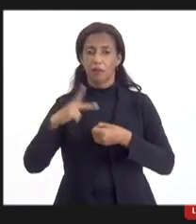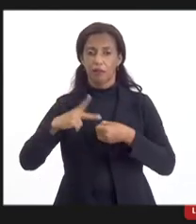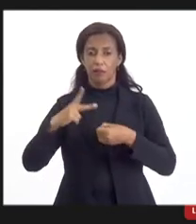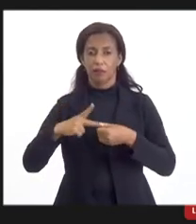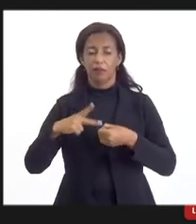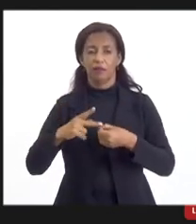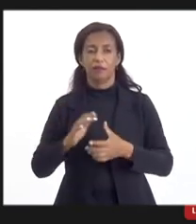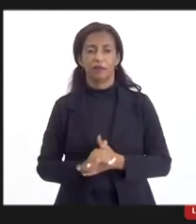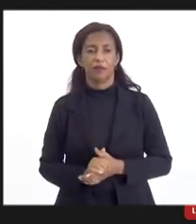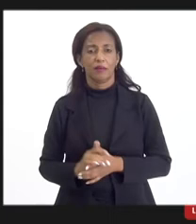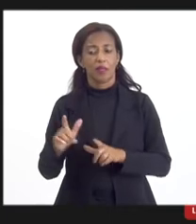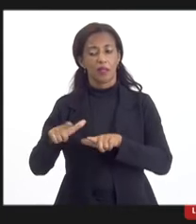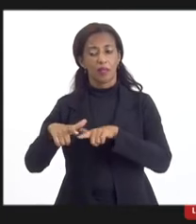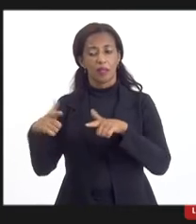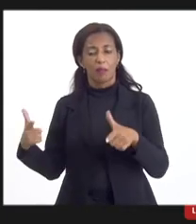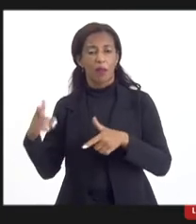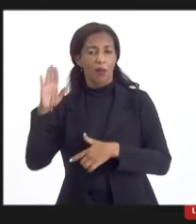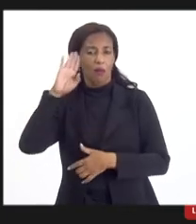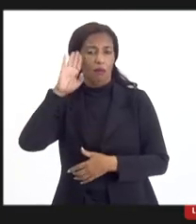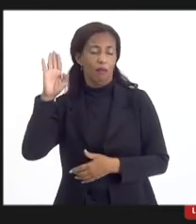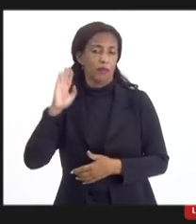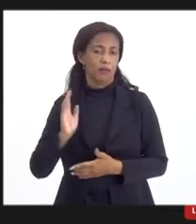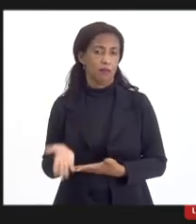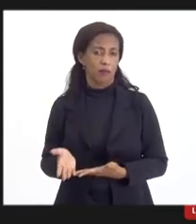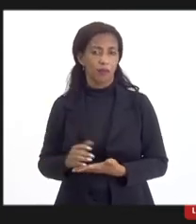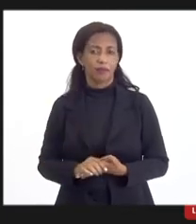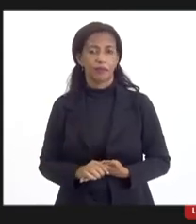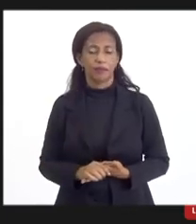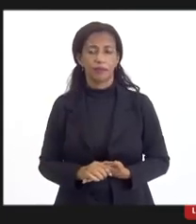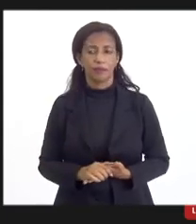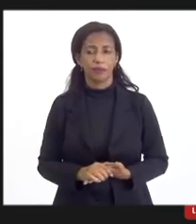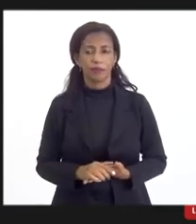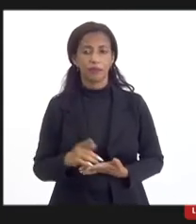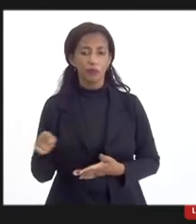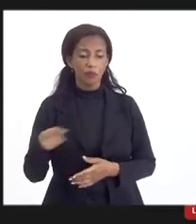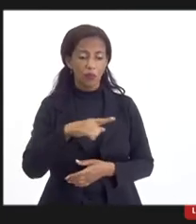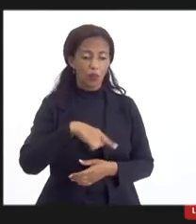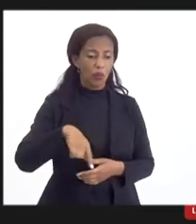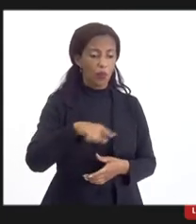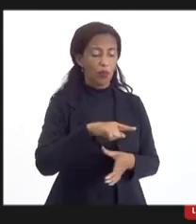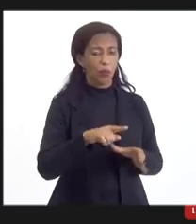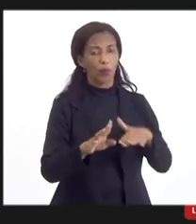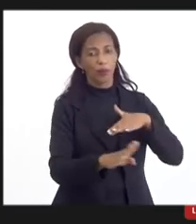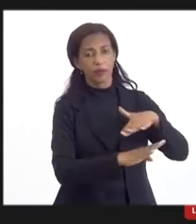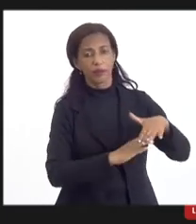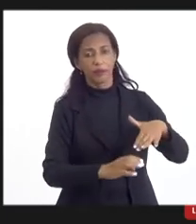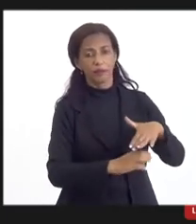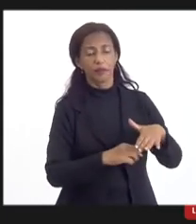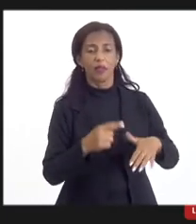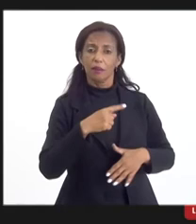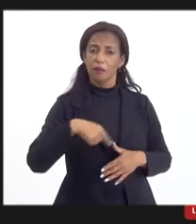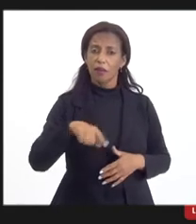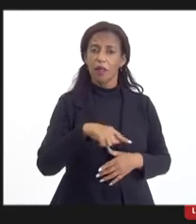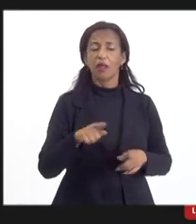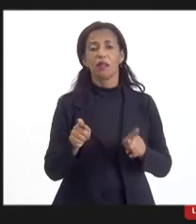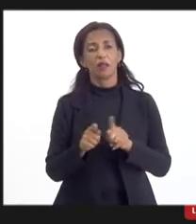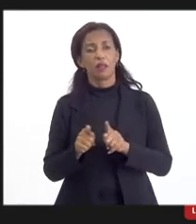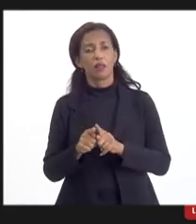é a maior demandante, com o mercado, para que ele também